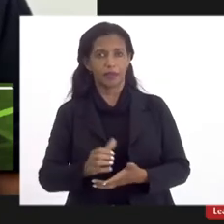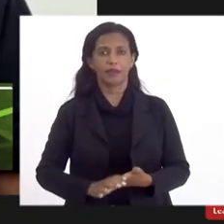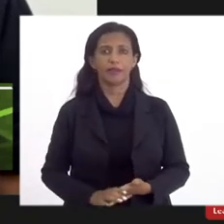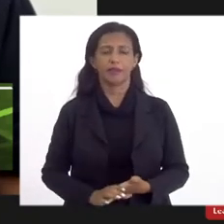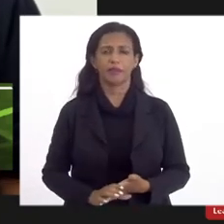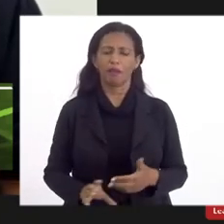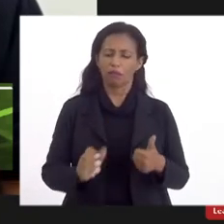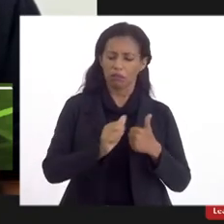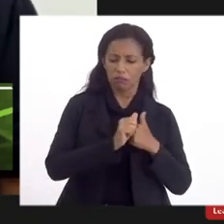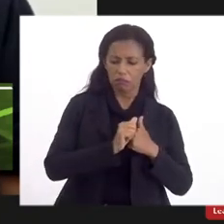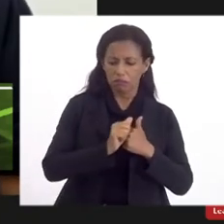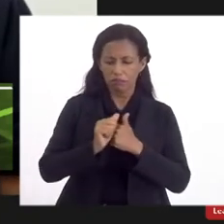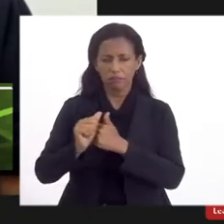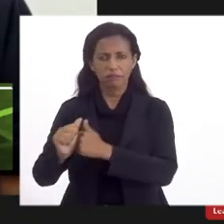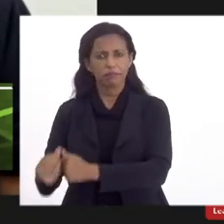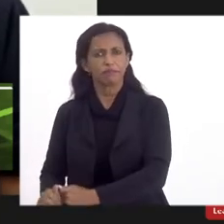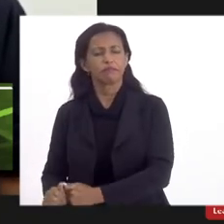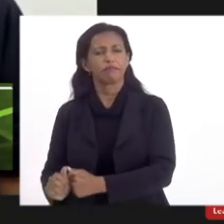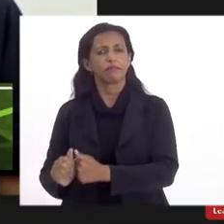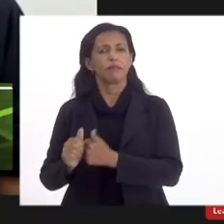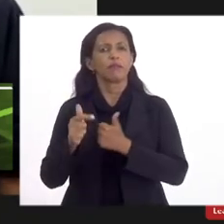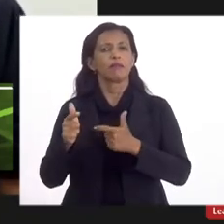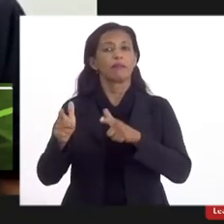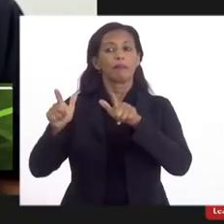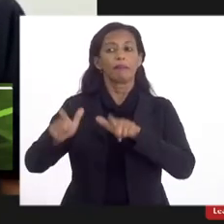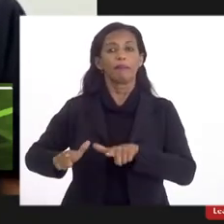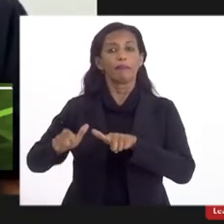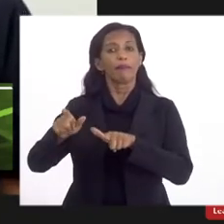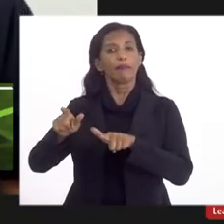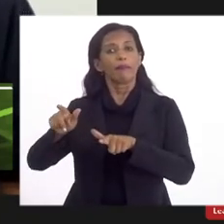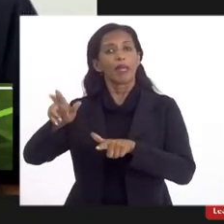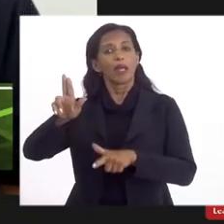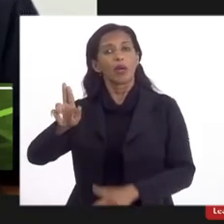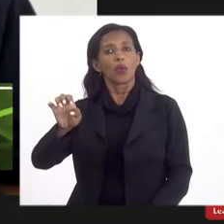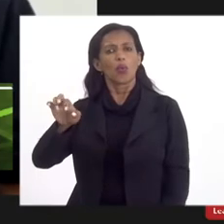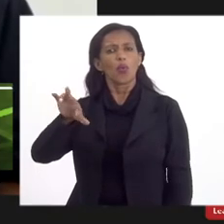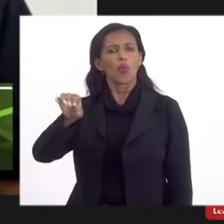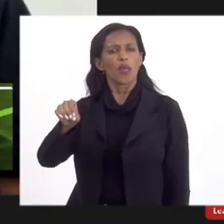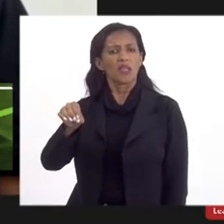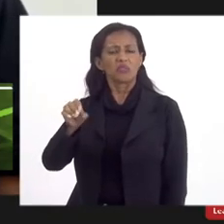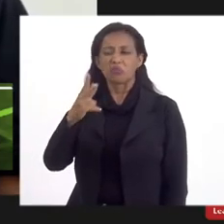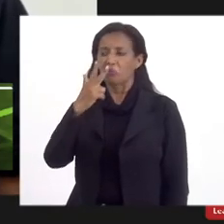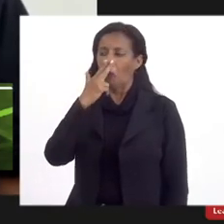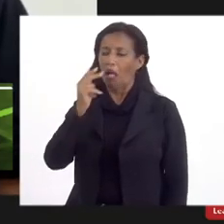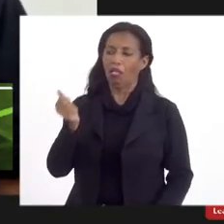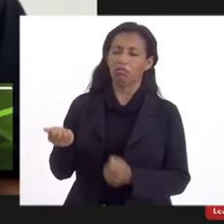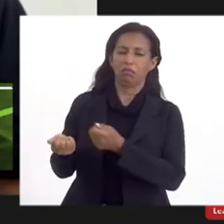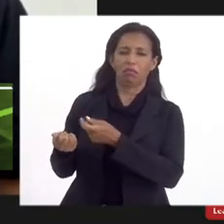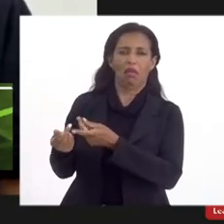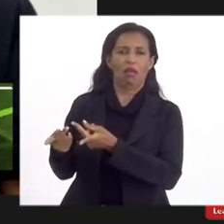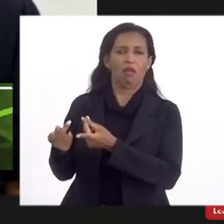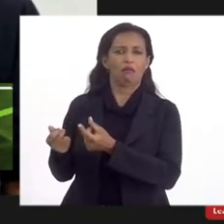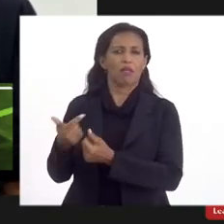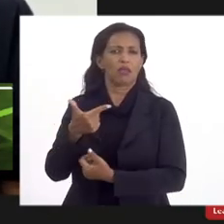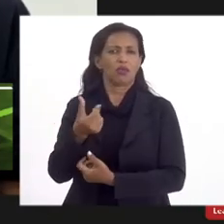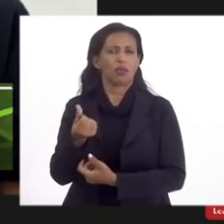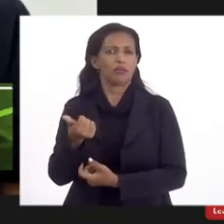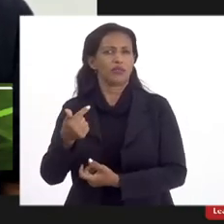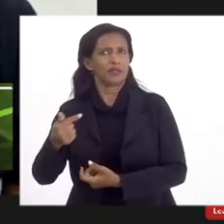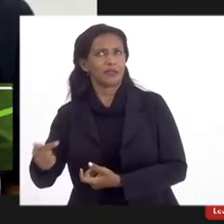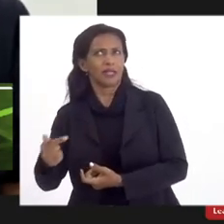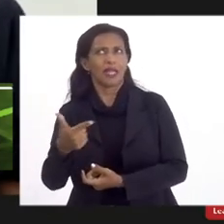acompanhando que para o ESO não saía nada para o ESO 2017